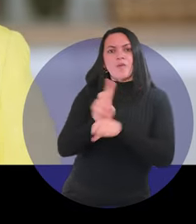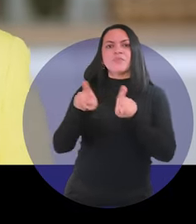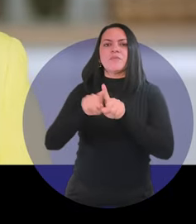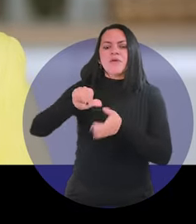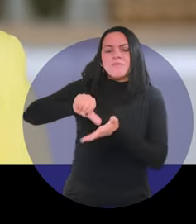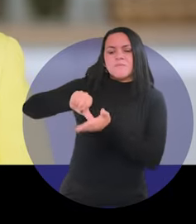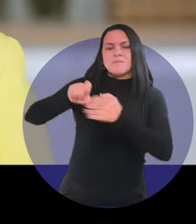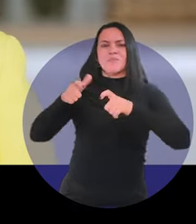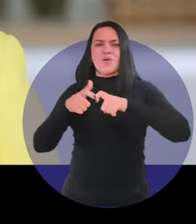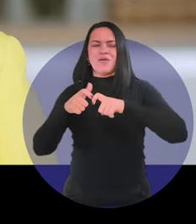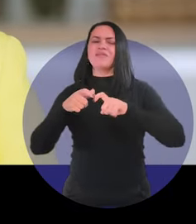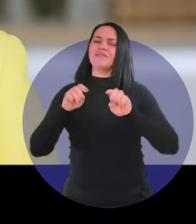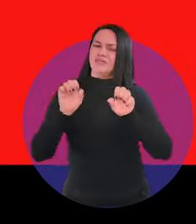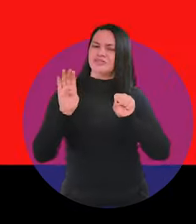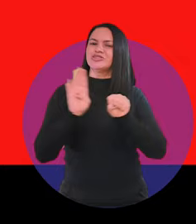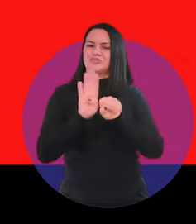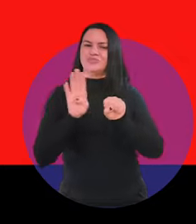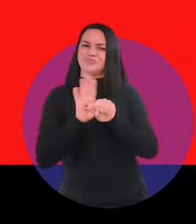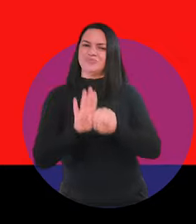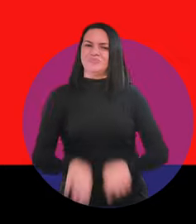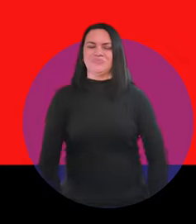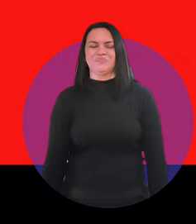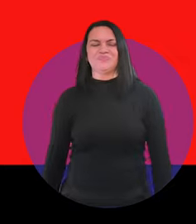UEMA e a Policlínica em São Bento.